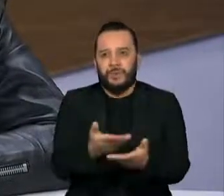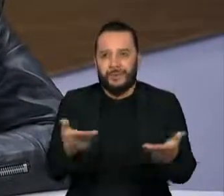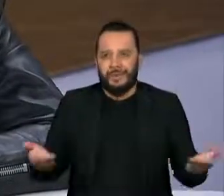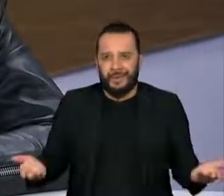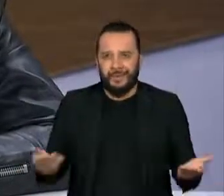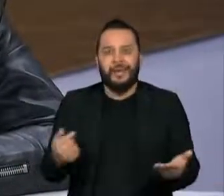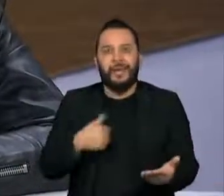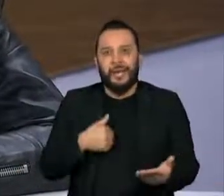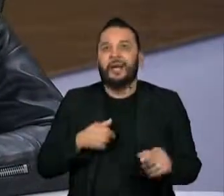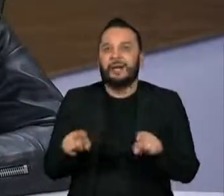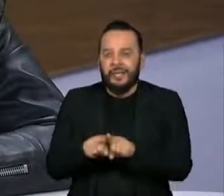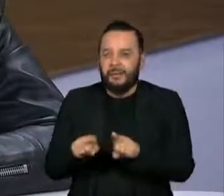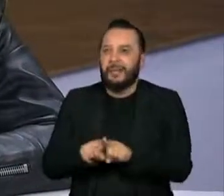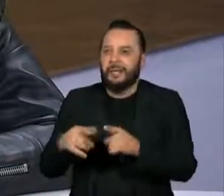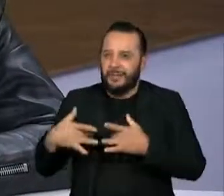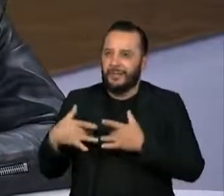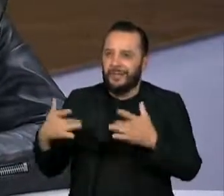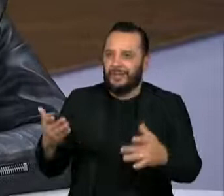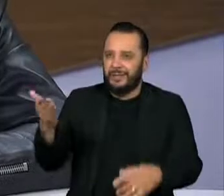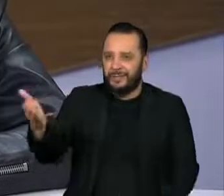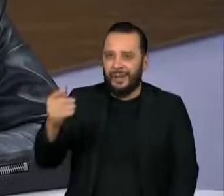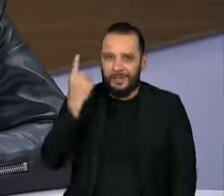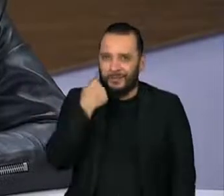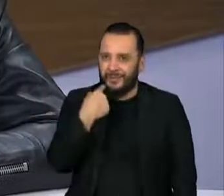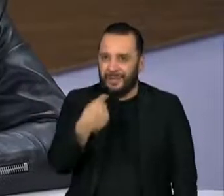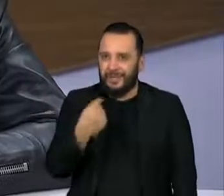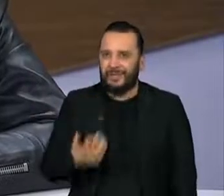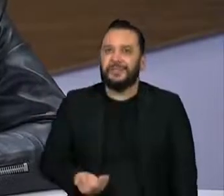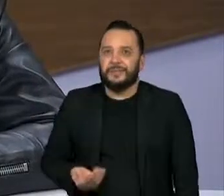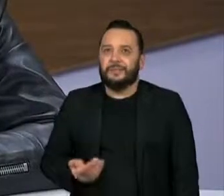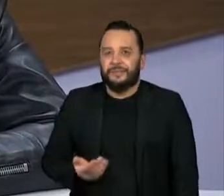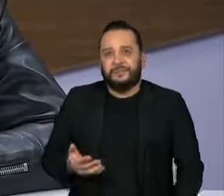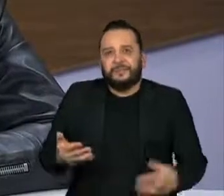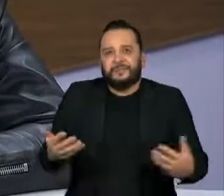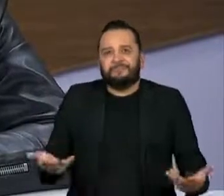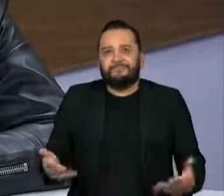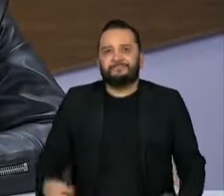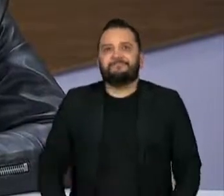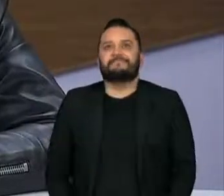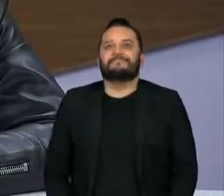começar, também queria me solidarizar com a Vera, mas, enfim,